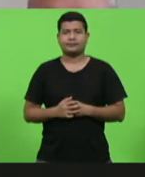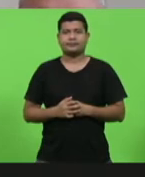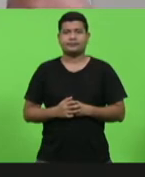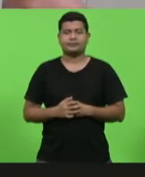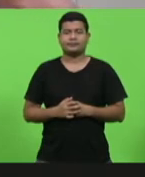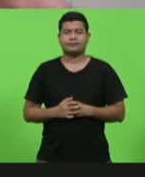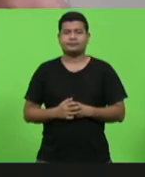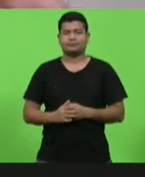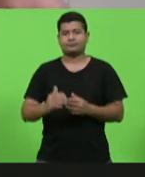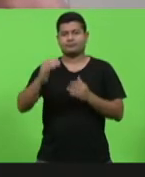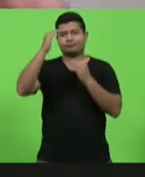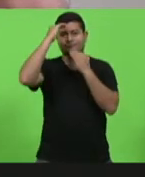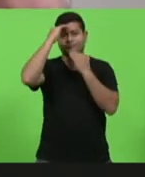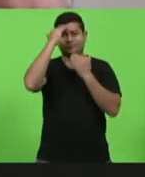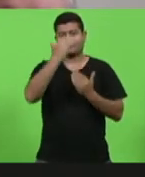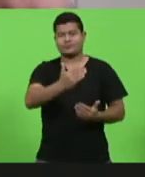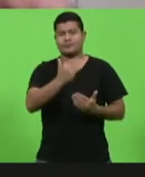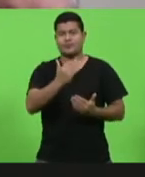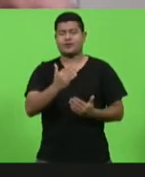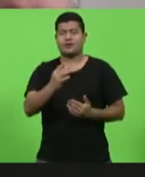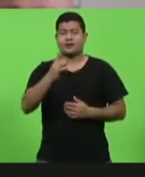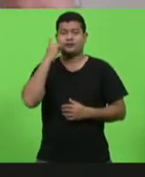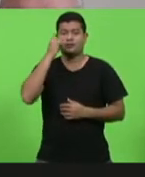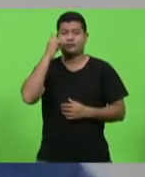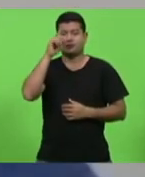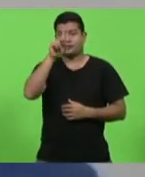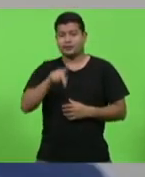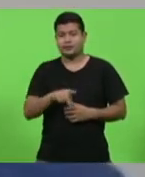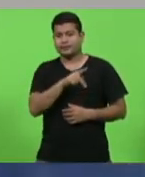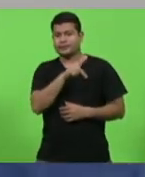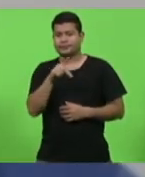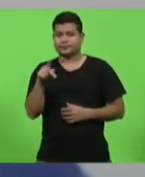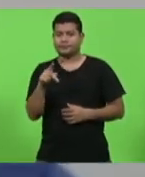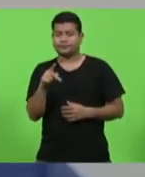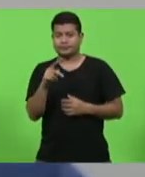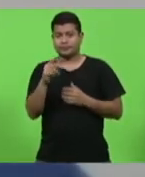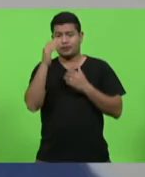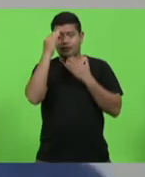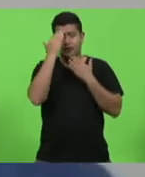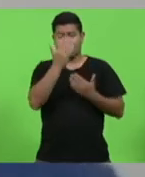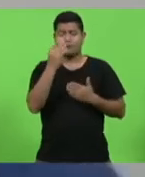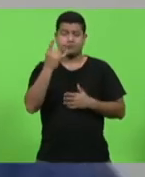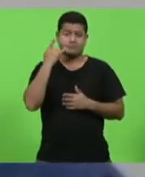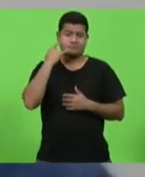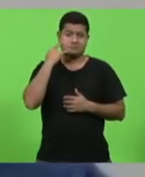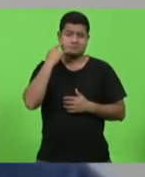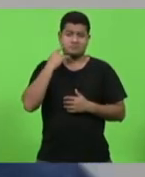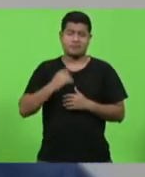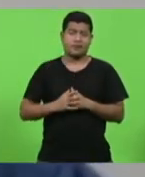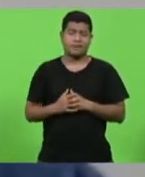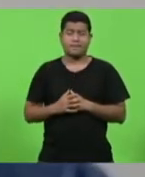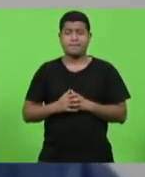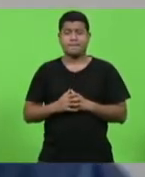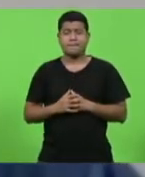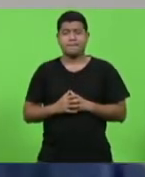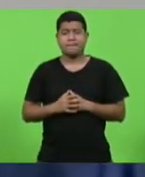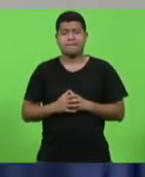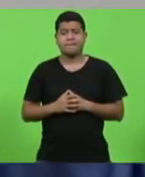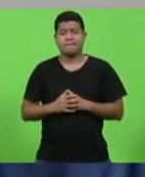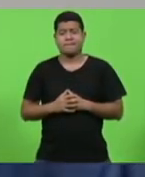Obrigado, deputado presidente Mauro de Nadal. mas rapidamente fazer algumas